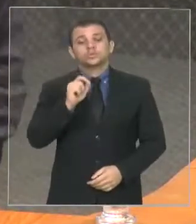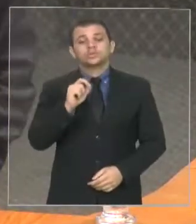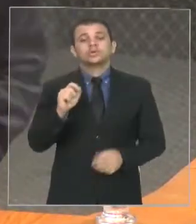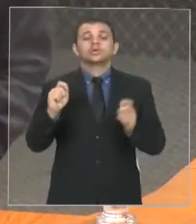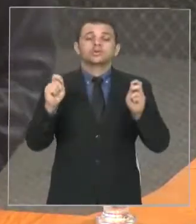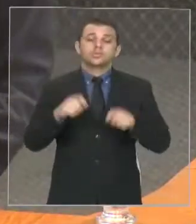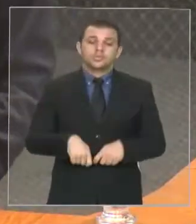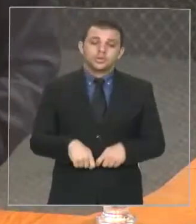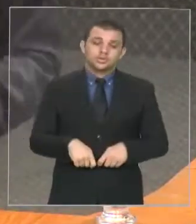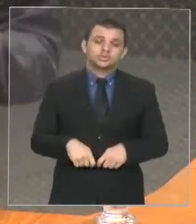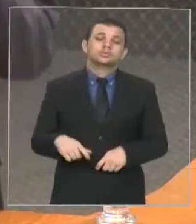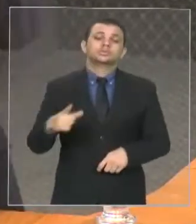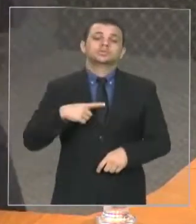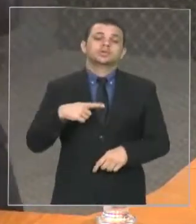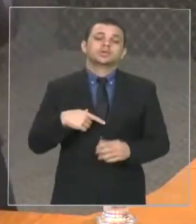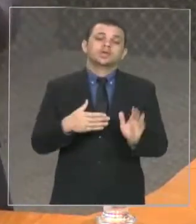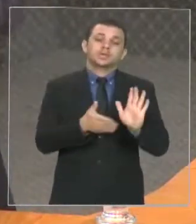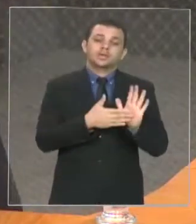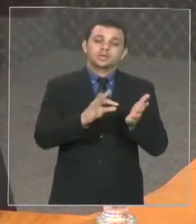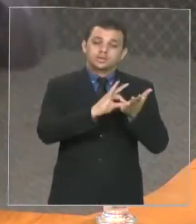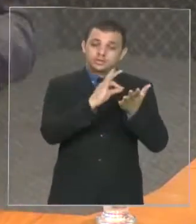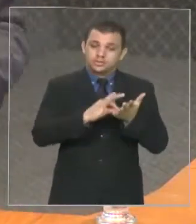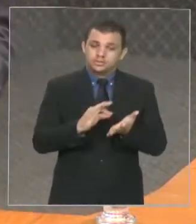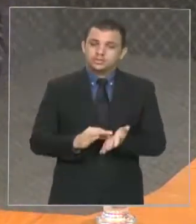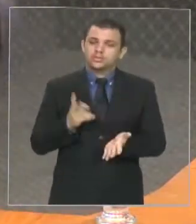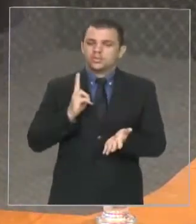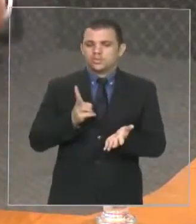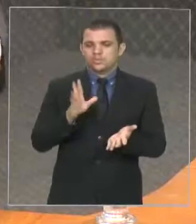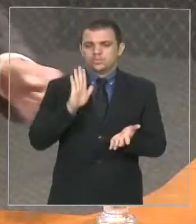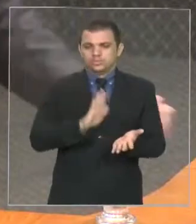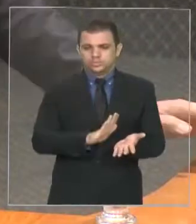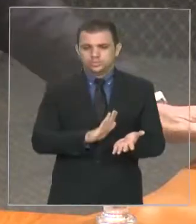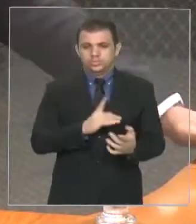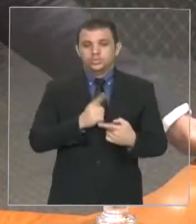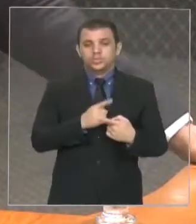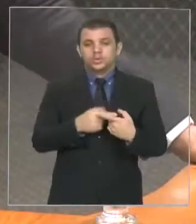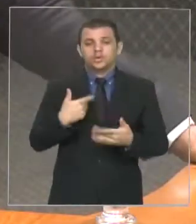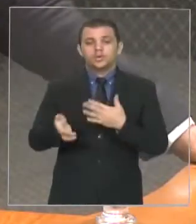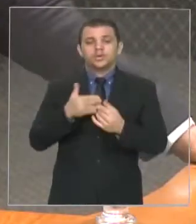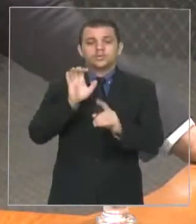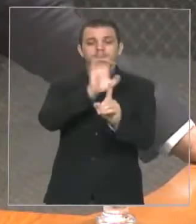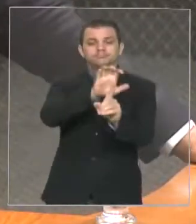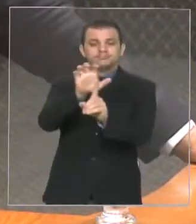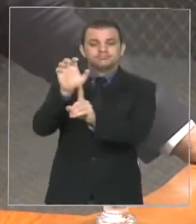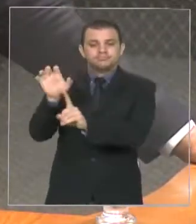atos apenas de um processo de pressão e não de convicção daquilo que estão fazendo.